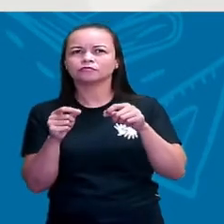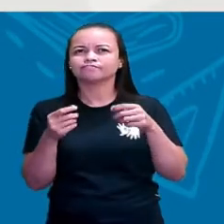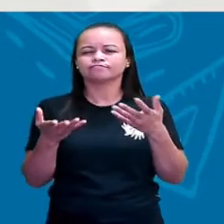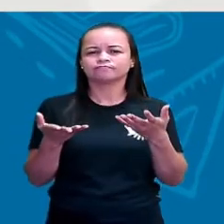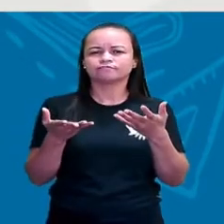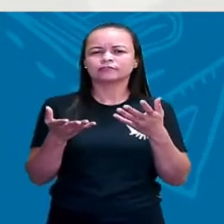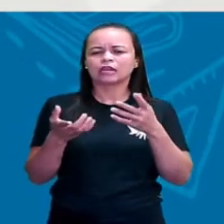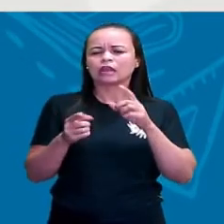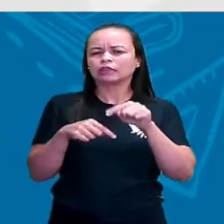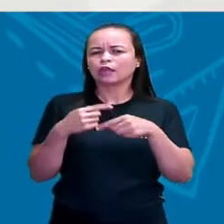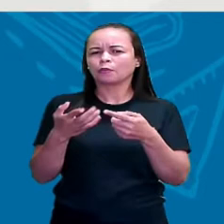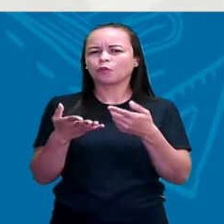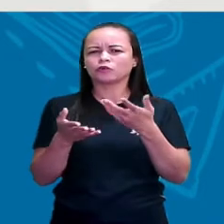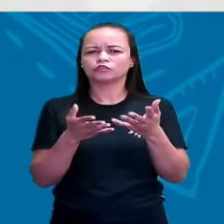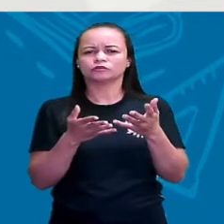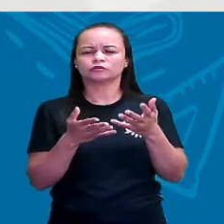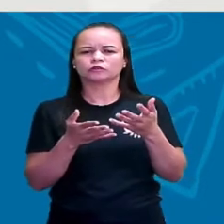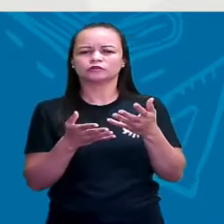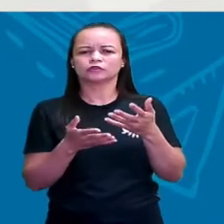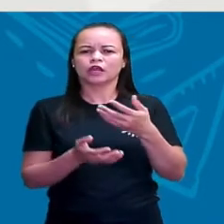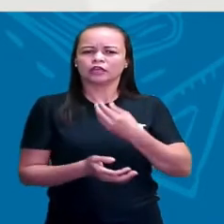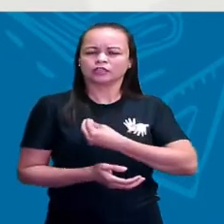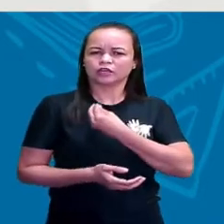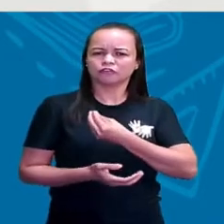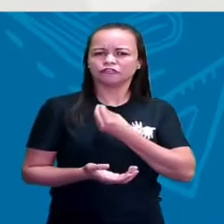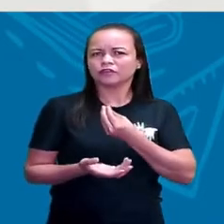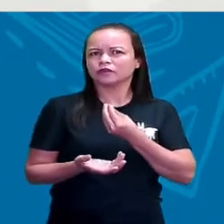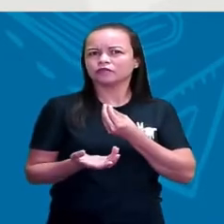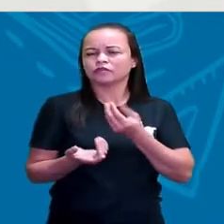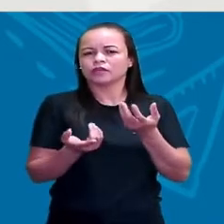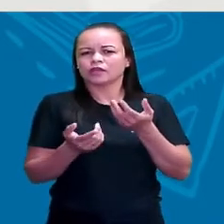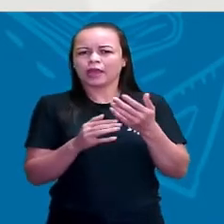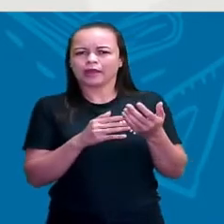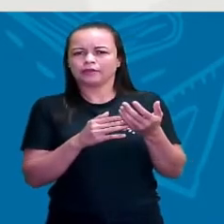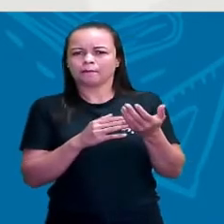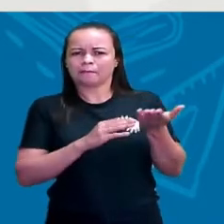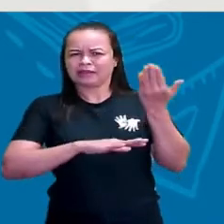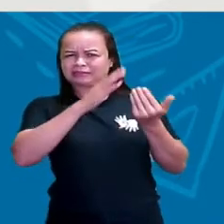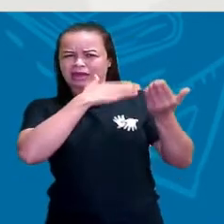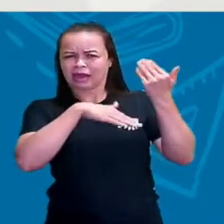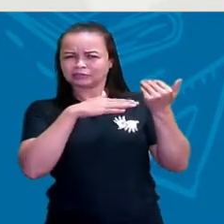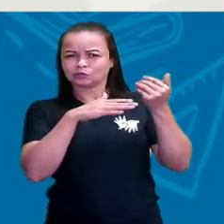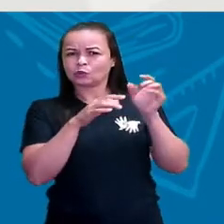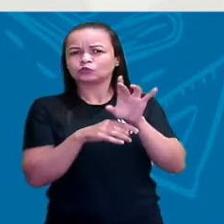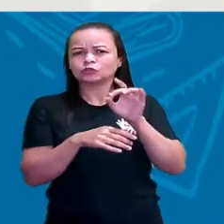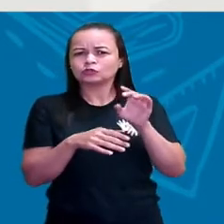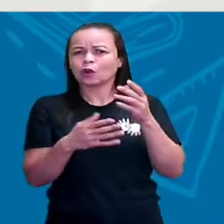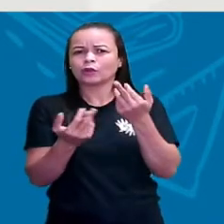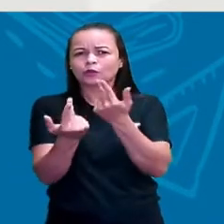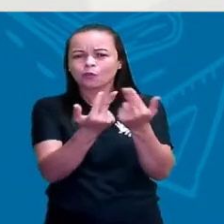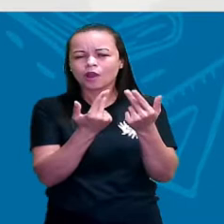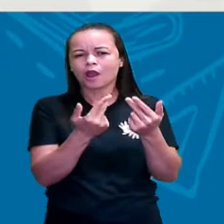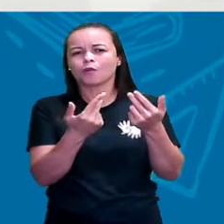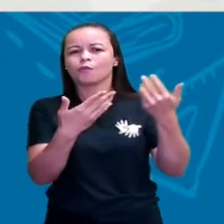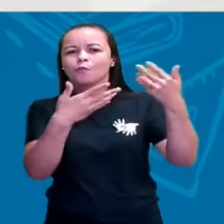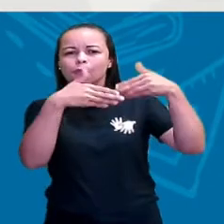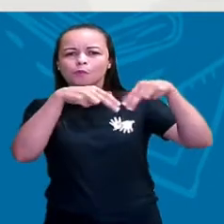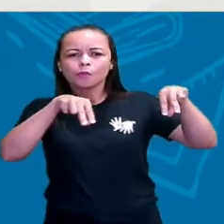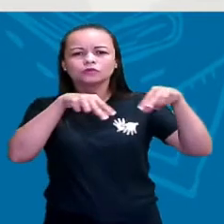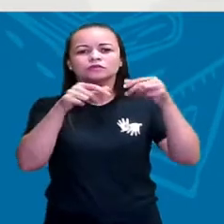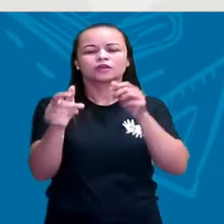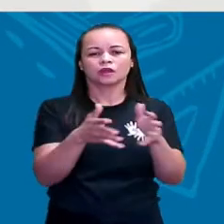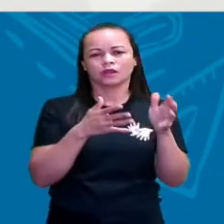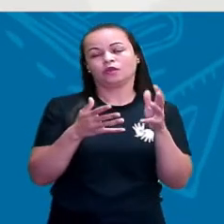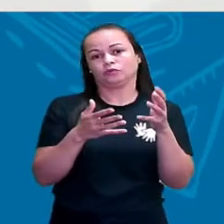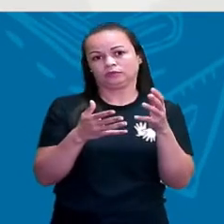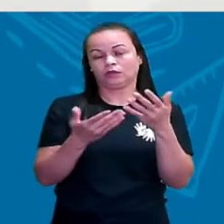aí, logo em seguida, eu coloco assim, quem vive de passado é museu, porque geralmente as pessoas falam que a história é uma ciência que